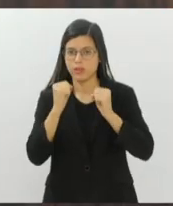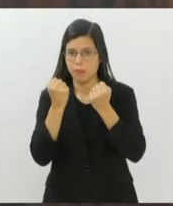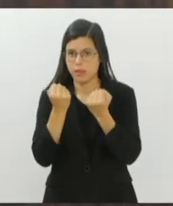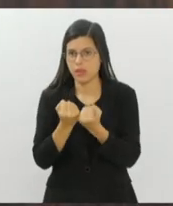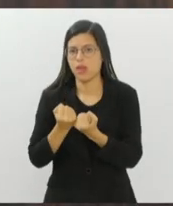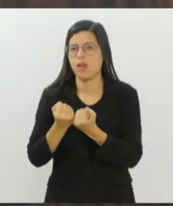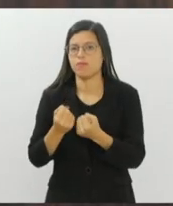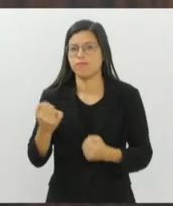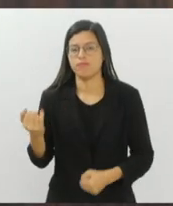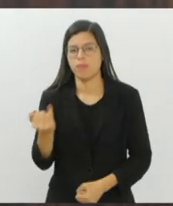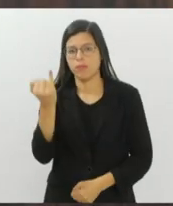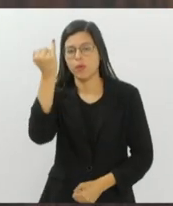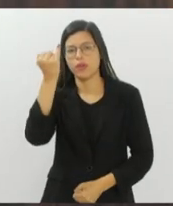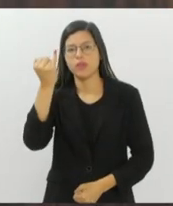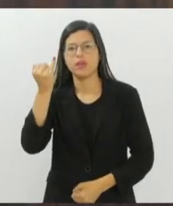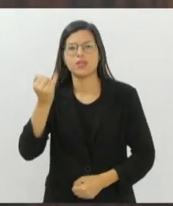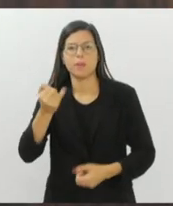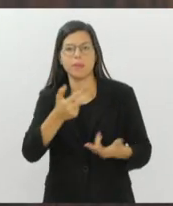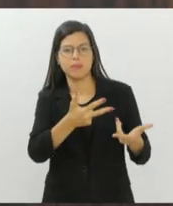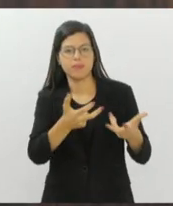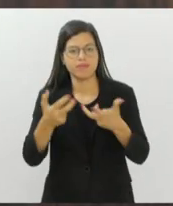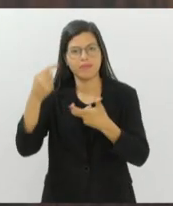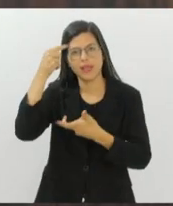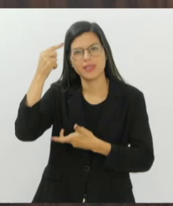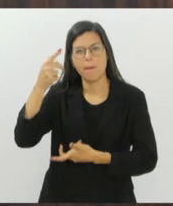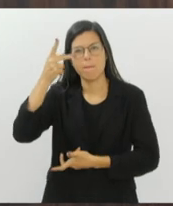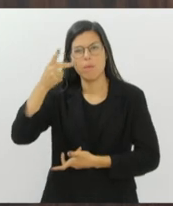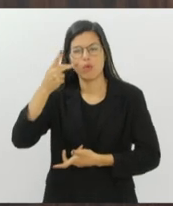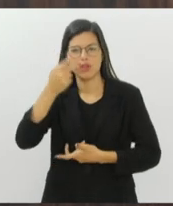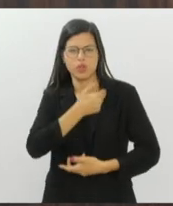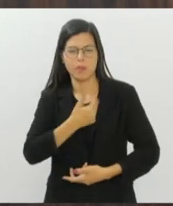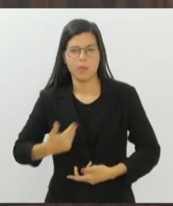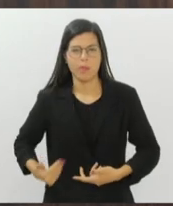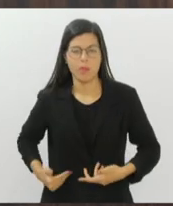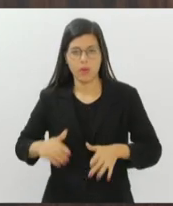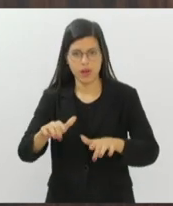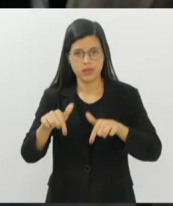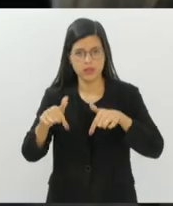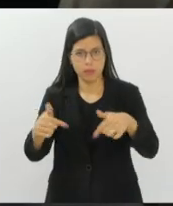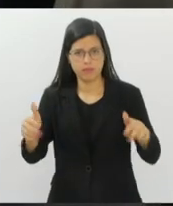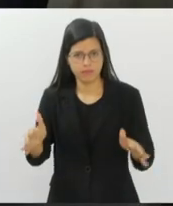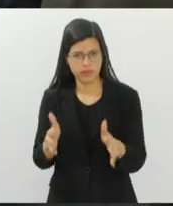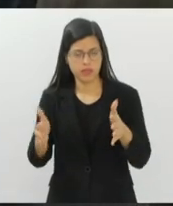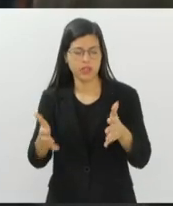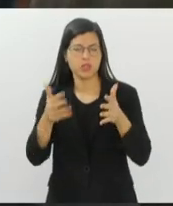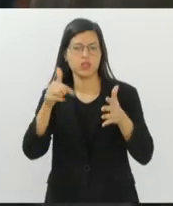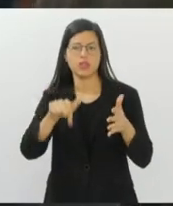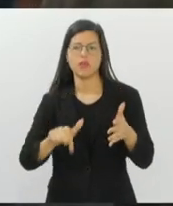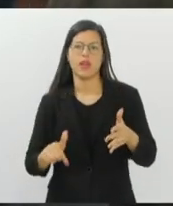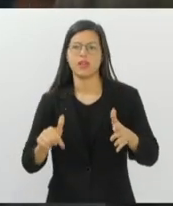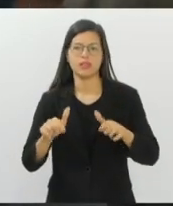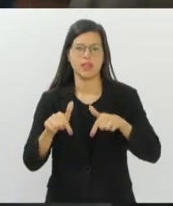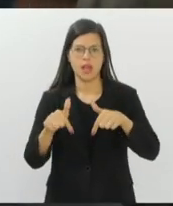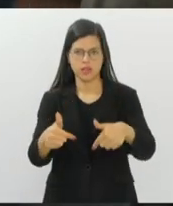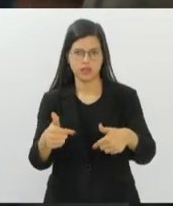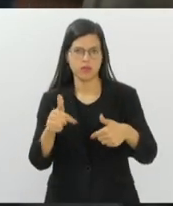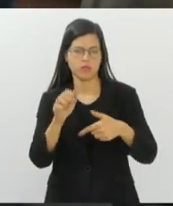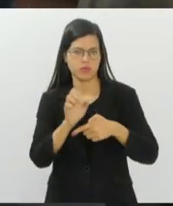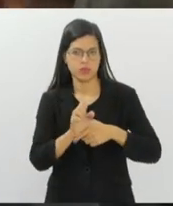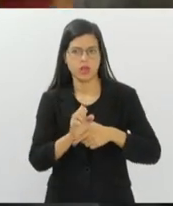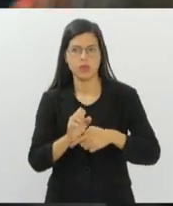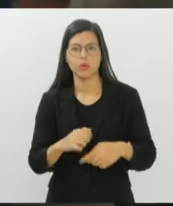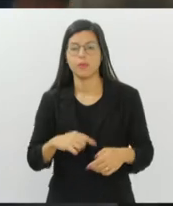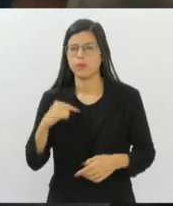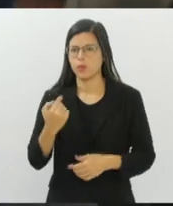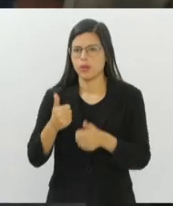pensar políticas públicas efetivas para impulsionar esse mercado no Estado. Nós temos acompanhado o